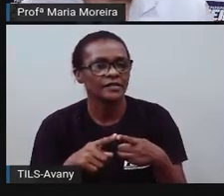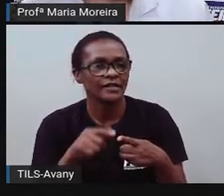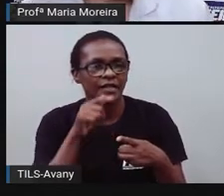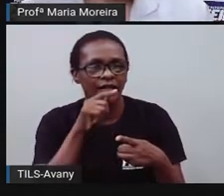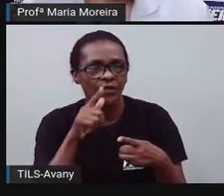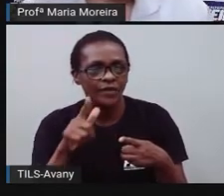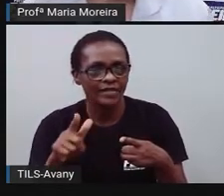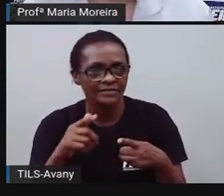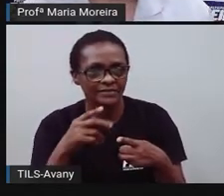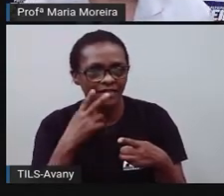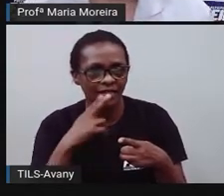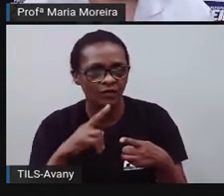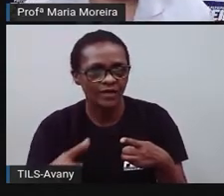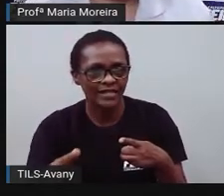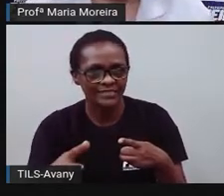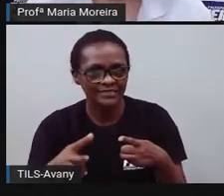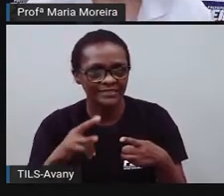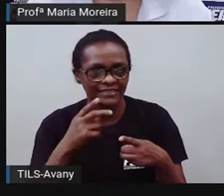clara porque a gente precisa